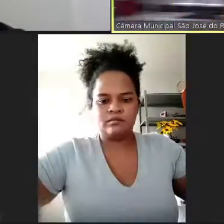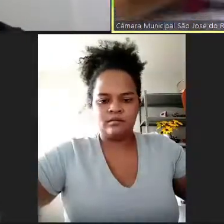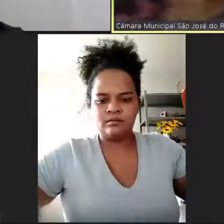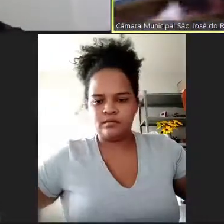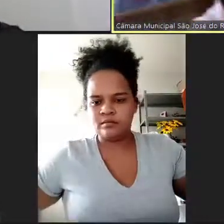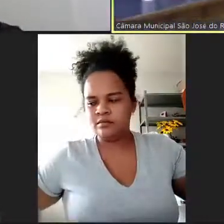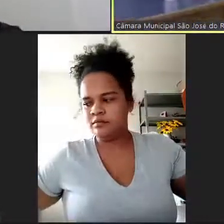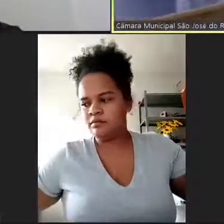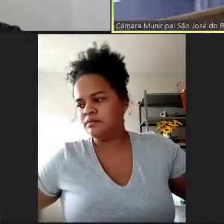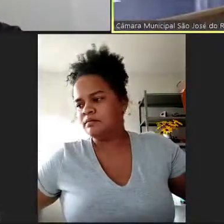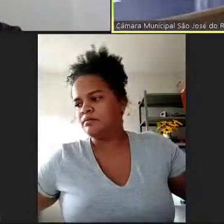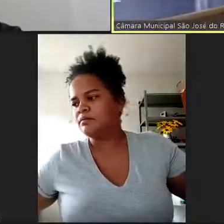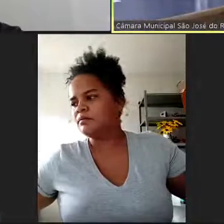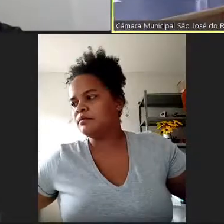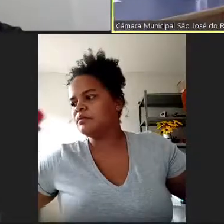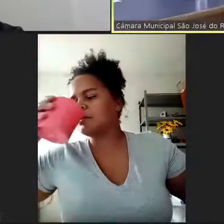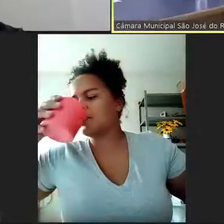boa tarde, vereadores, internautas.